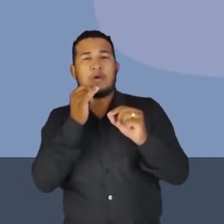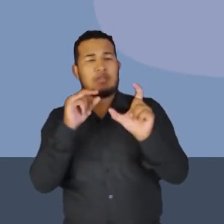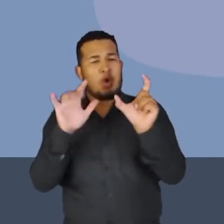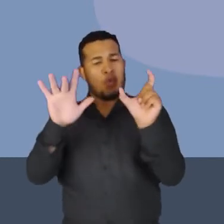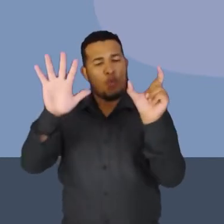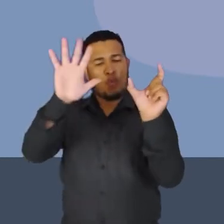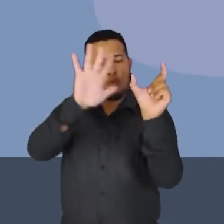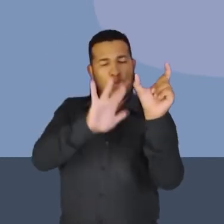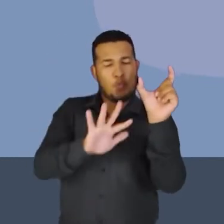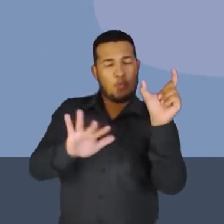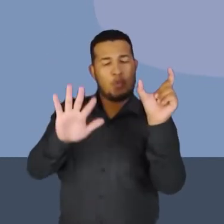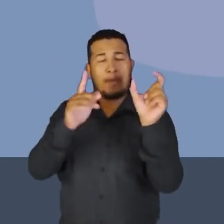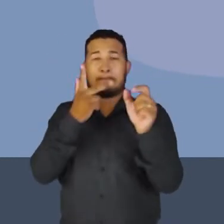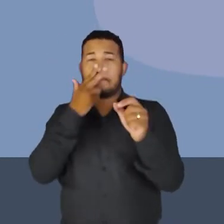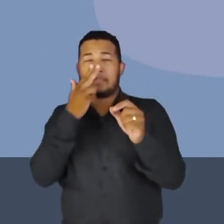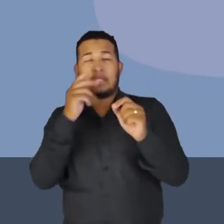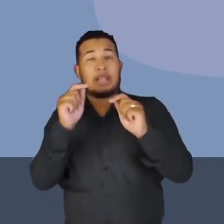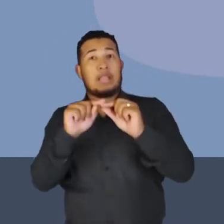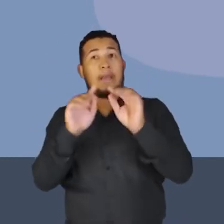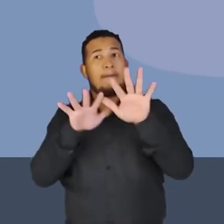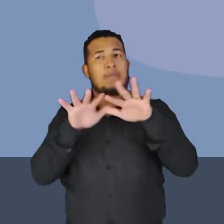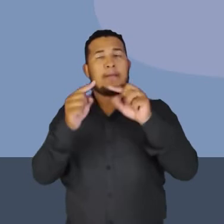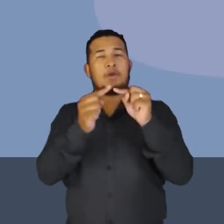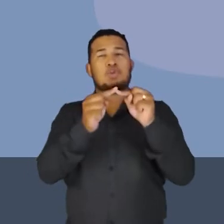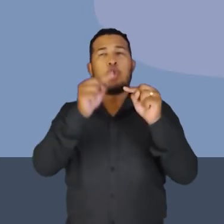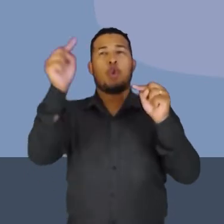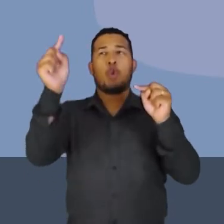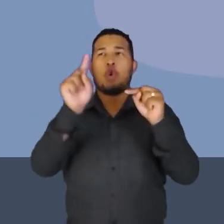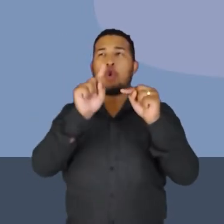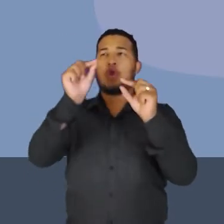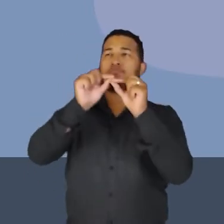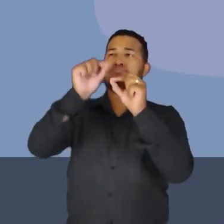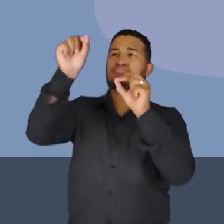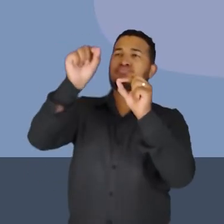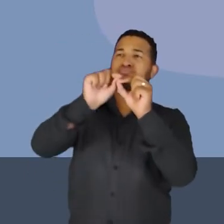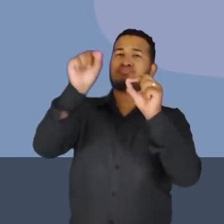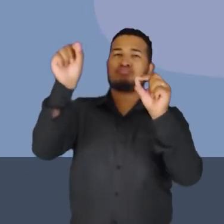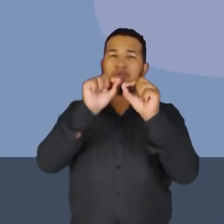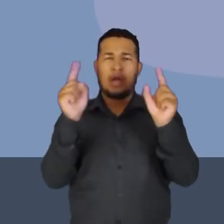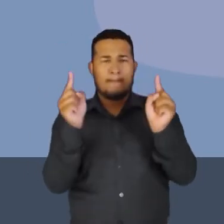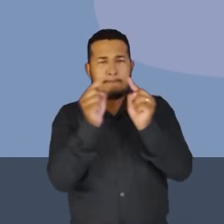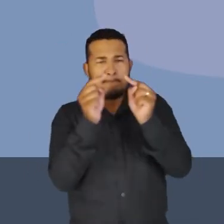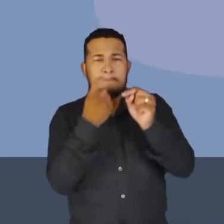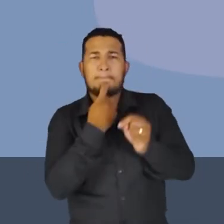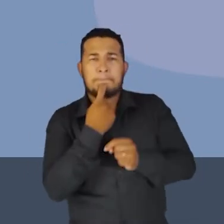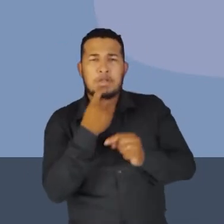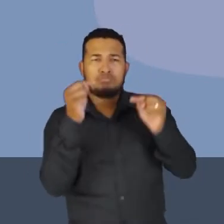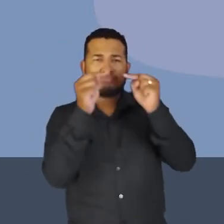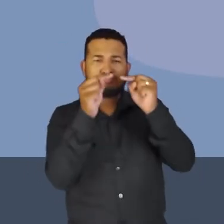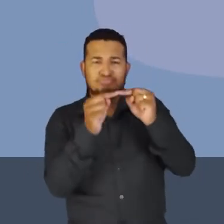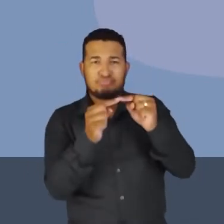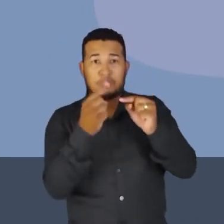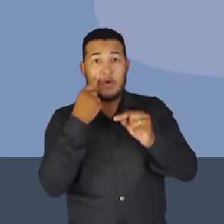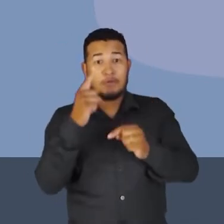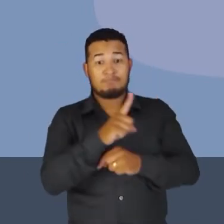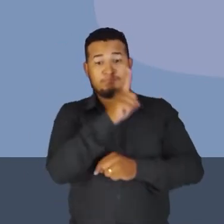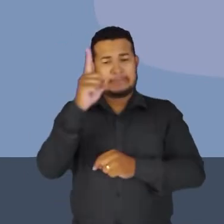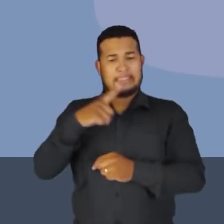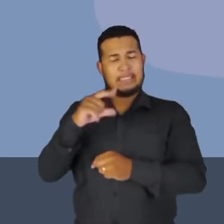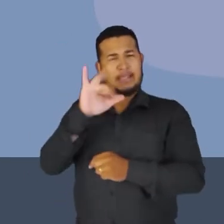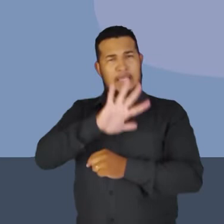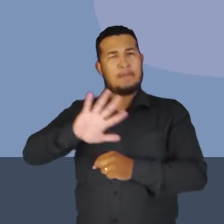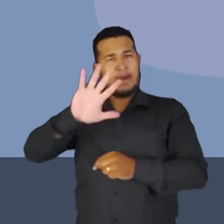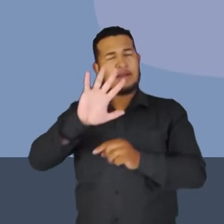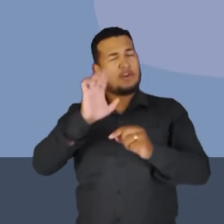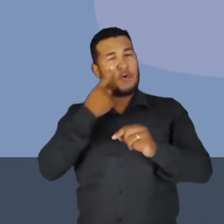redor deles, elas estão mais espaçadas umas das outras. Observe que do lado, nós temos uma figura que eu gostaria de